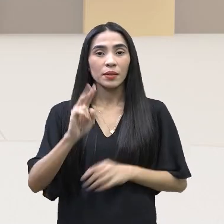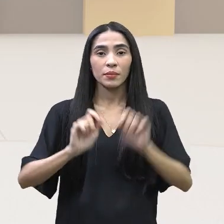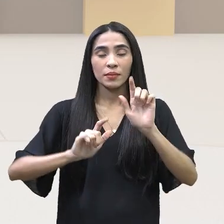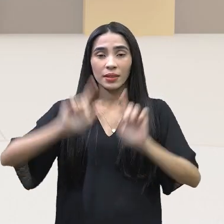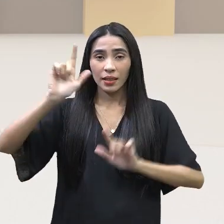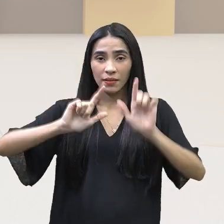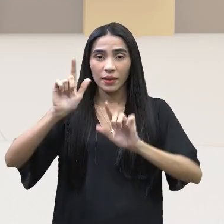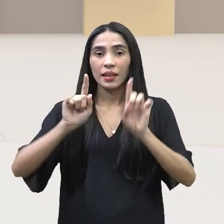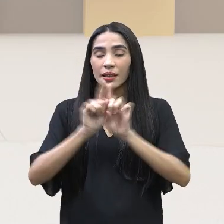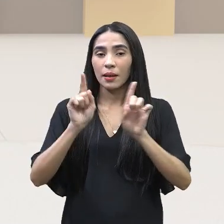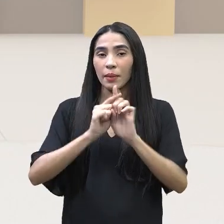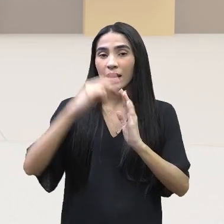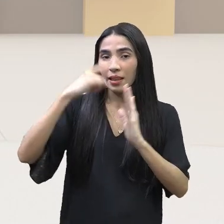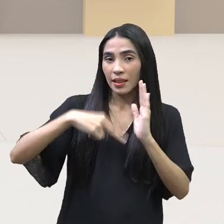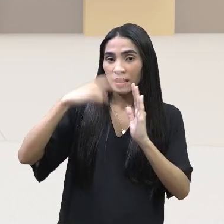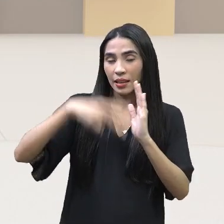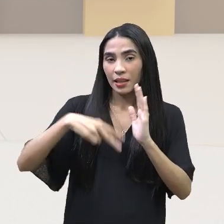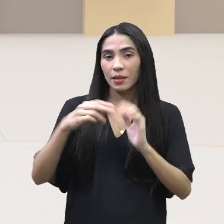lemos nos jornais,